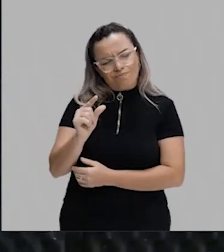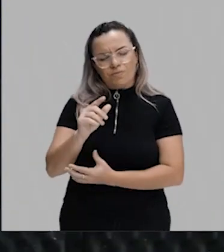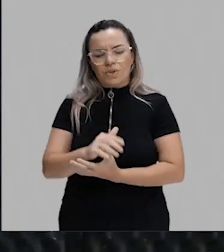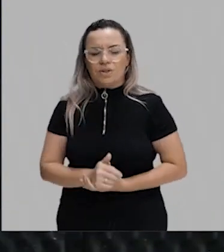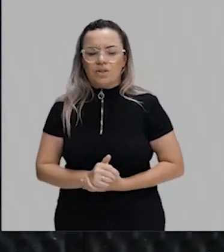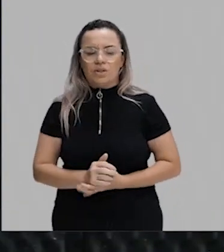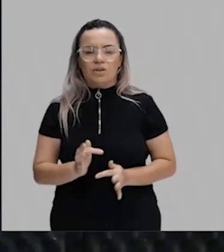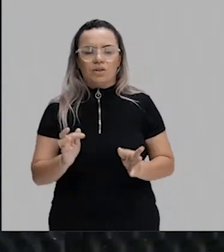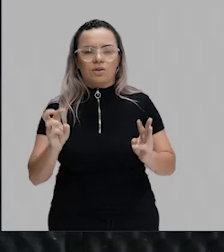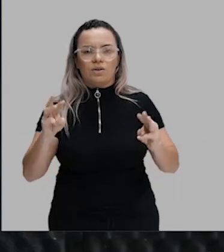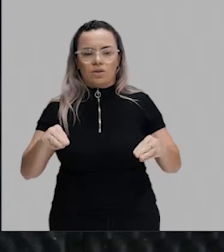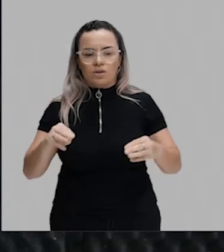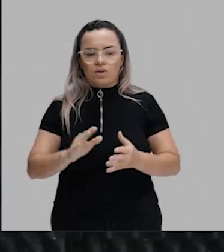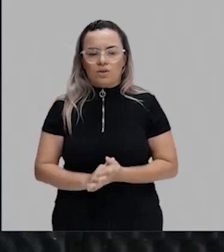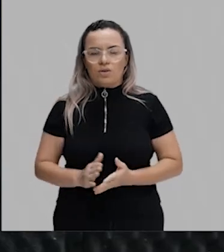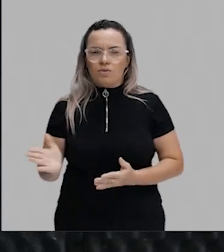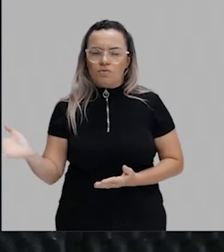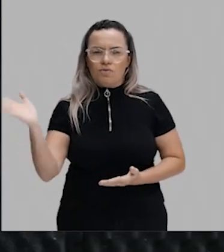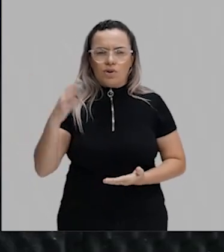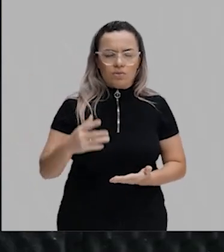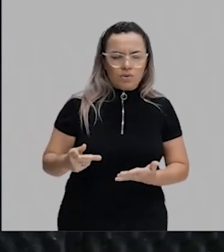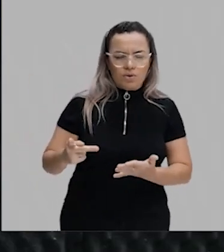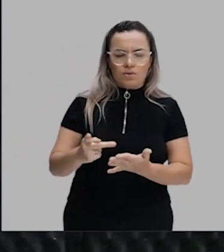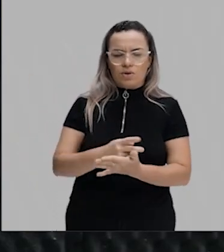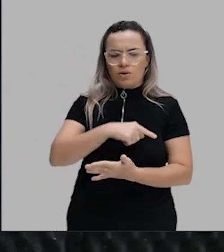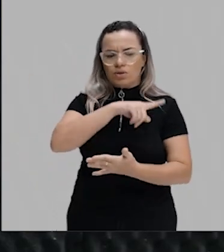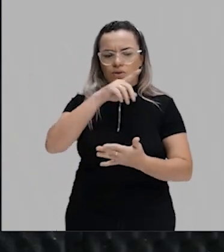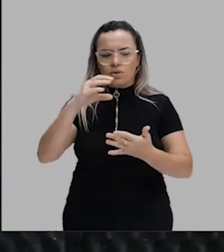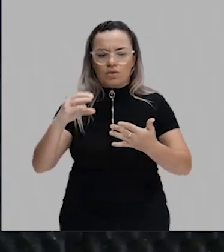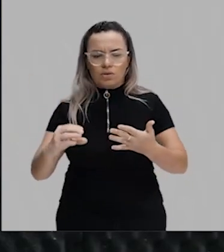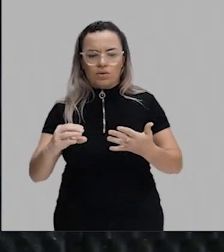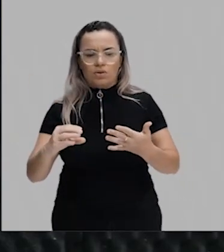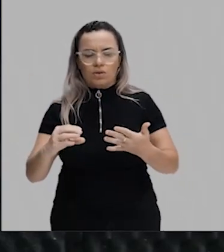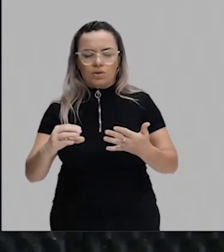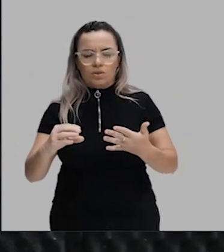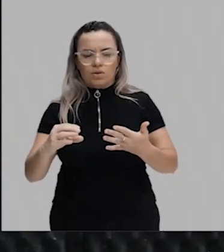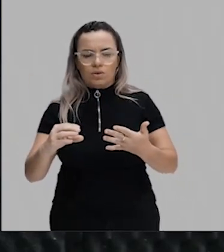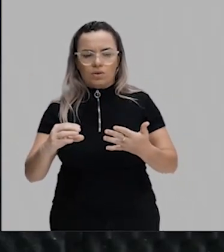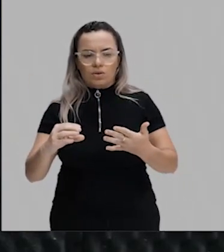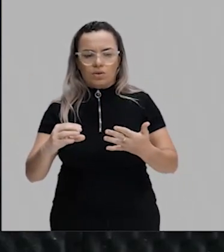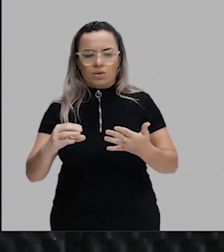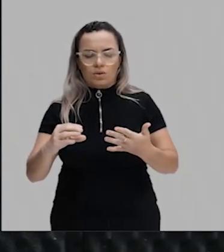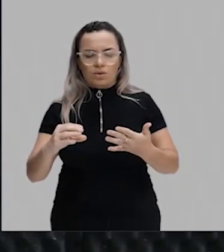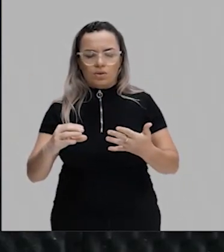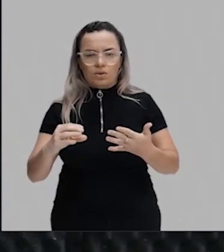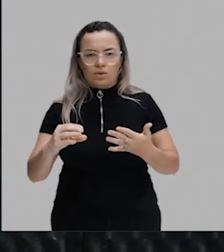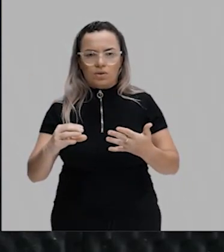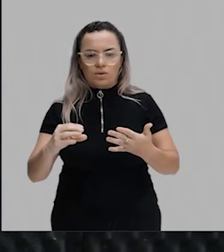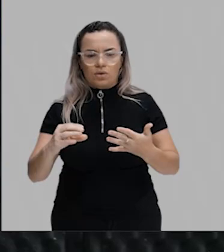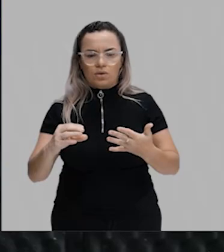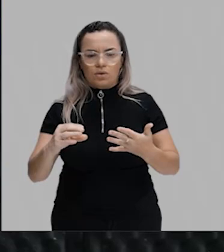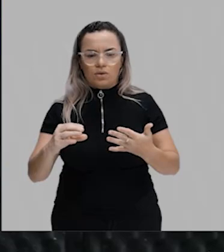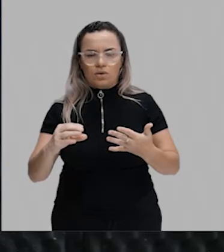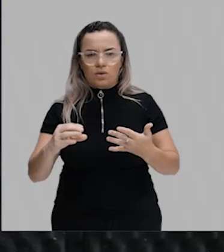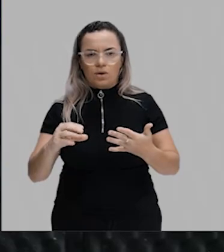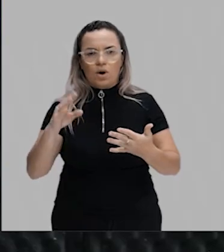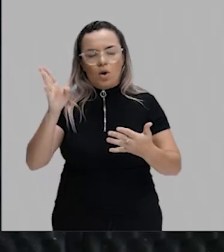ver aqui o erro das outras alternativas. Letra C, o Brasil apresenta uma distribuição homogênea do seu parque industrial?